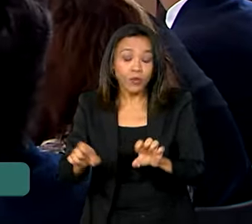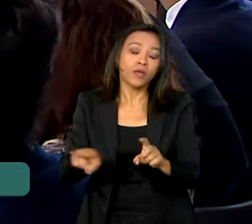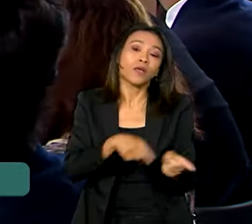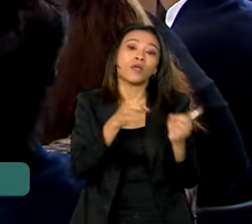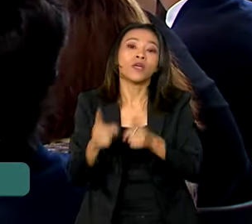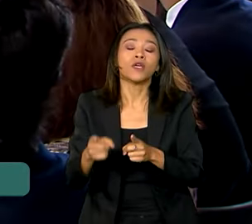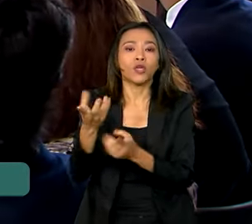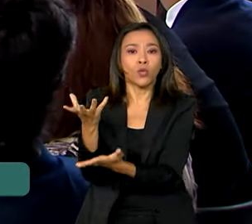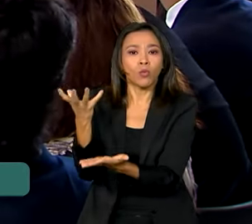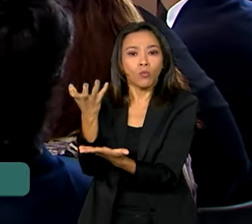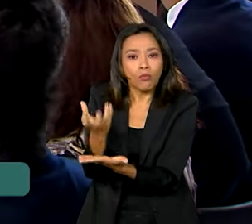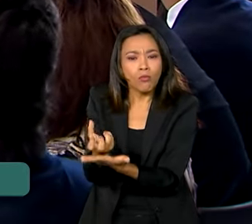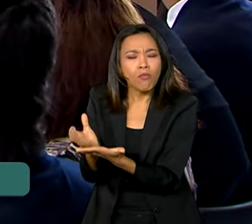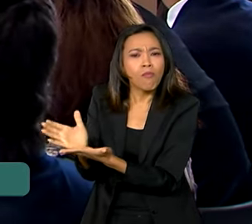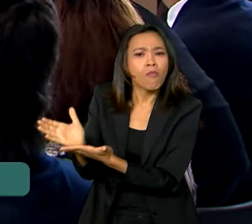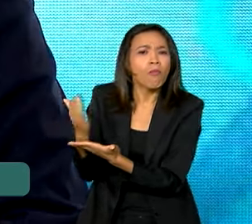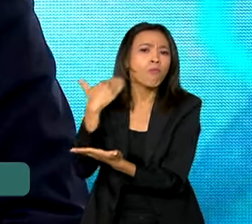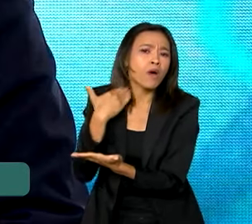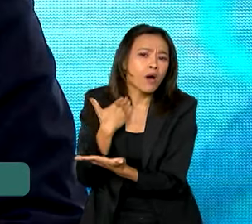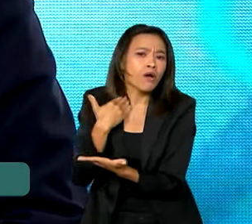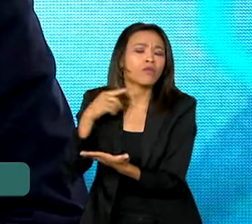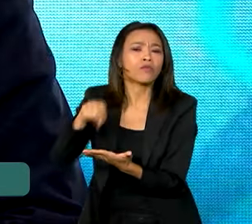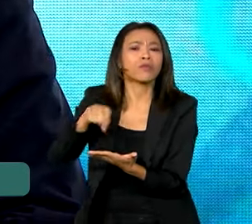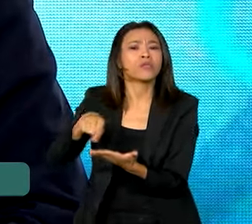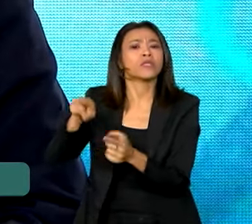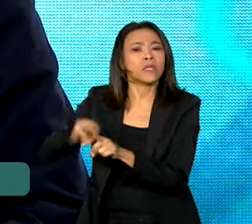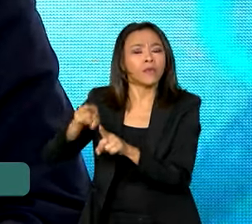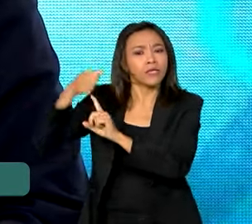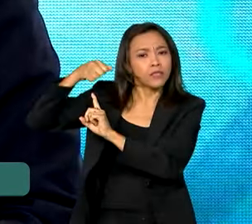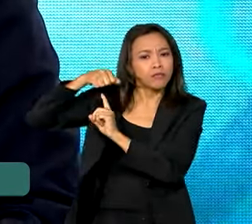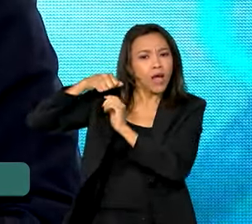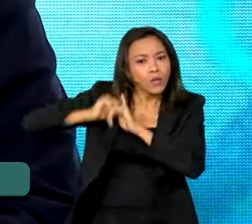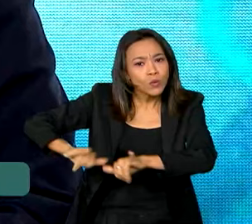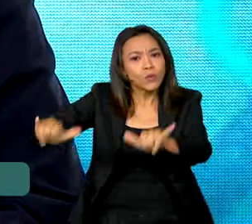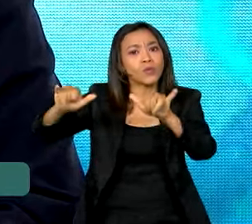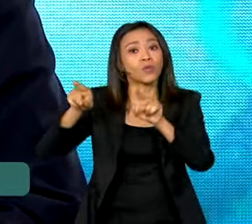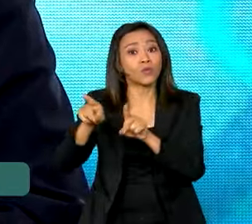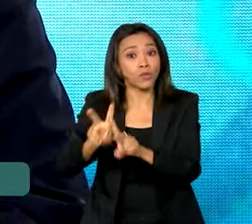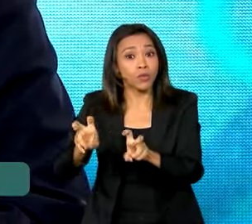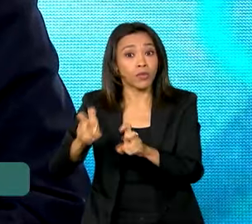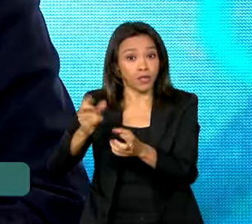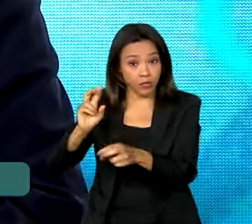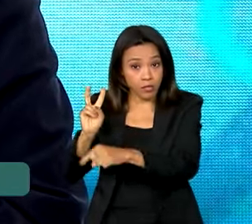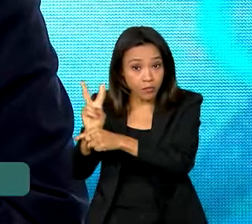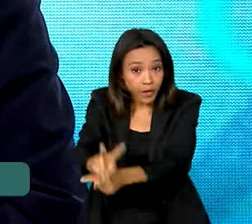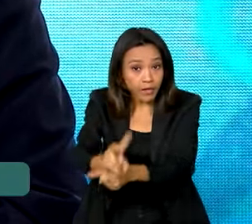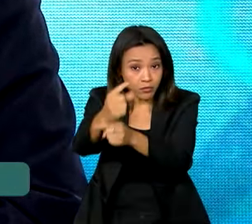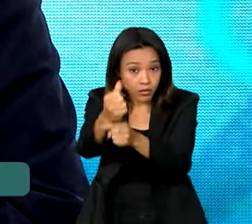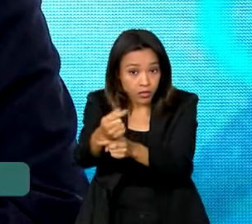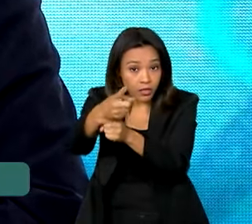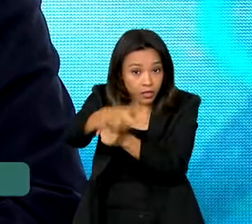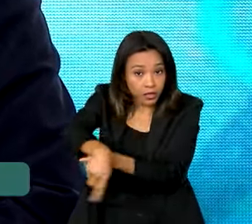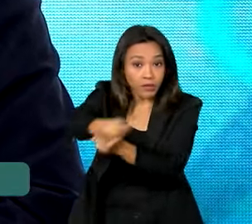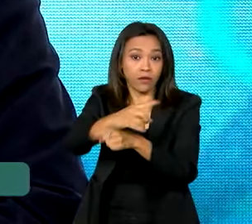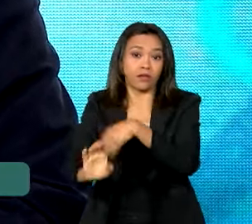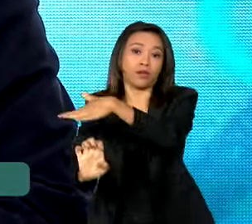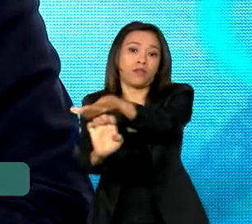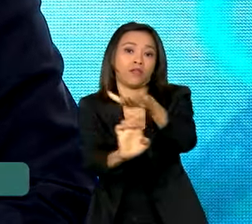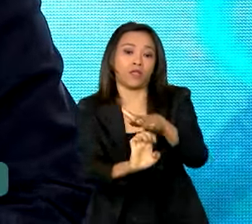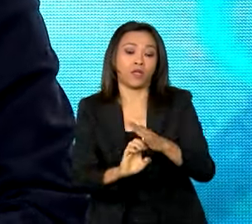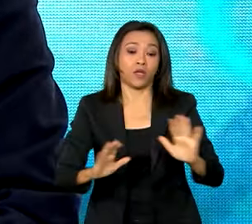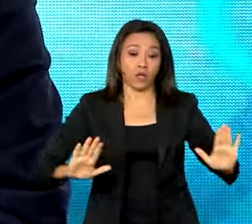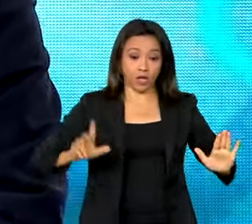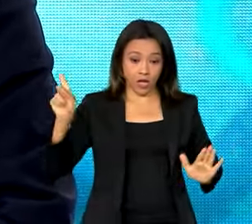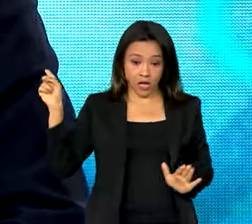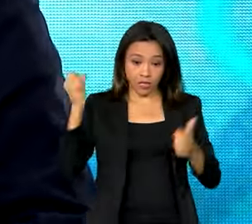de Desenvolvimento Econômico e Social anunciou também crédito para as empresas. Nós estamos lançando hoje aqui uma linha de